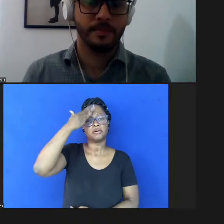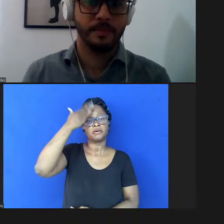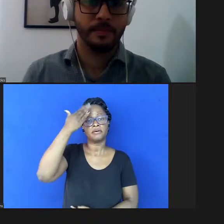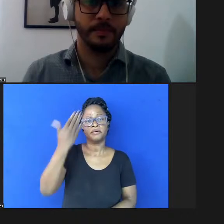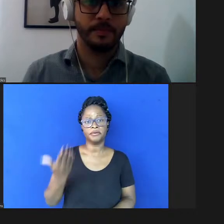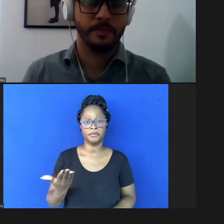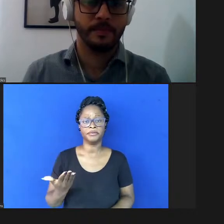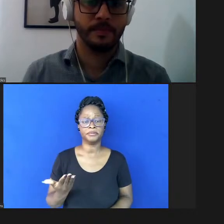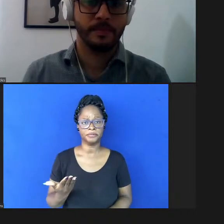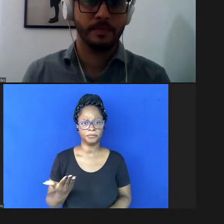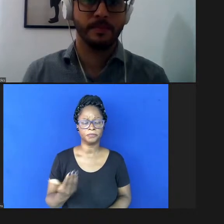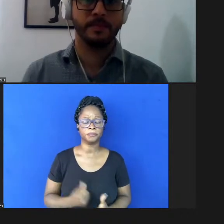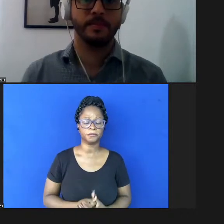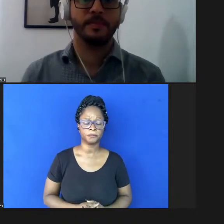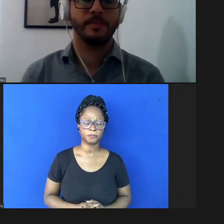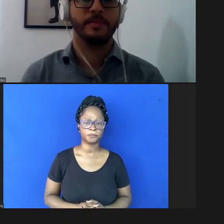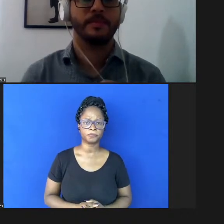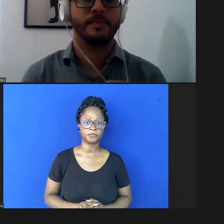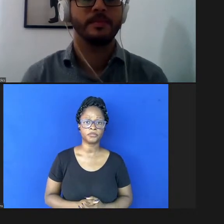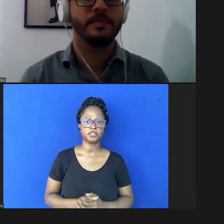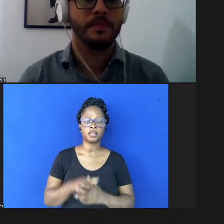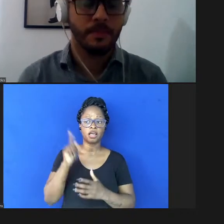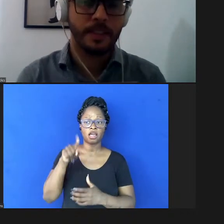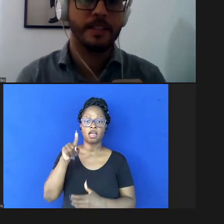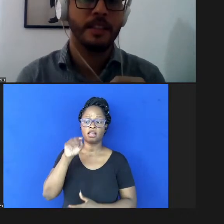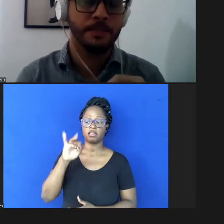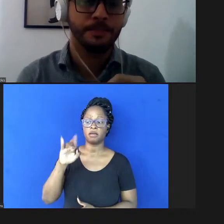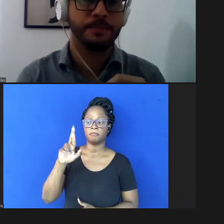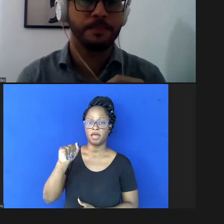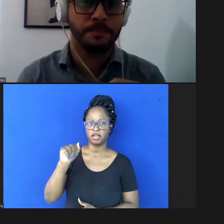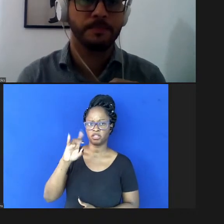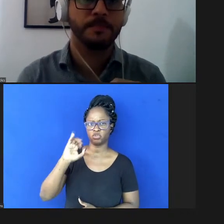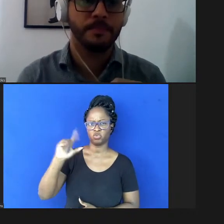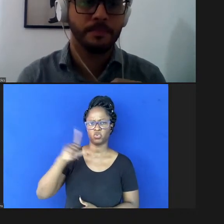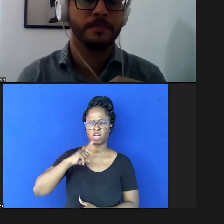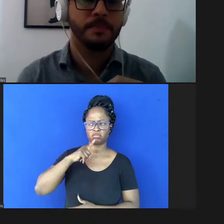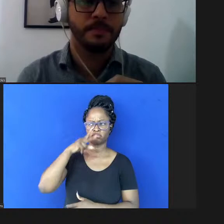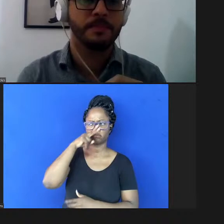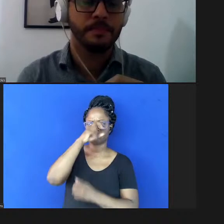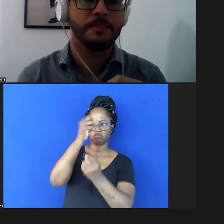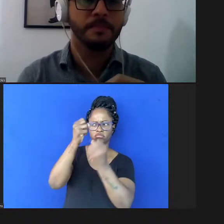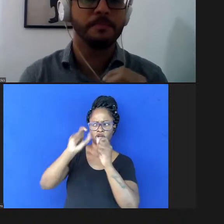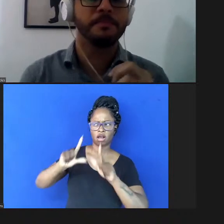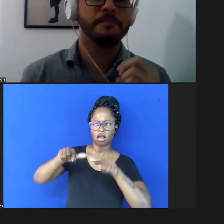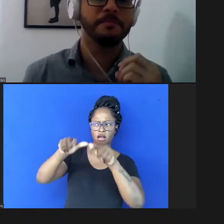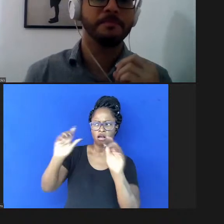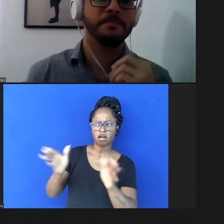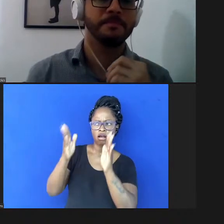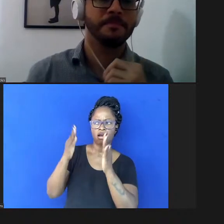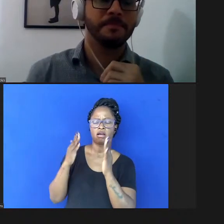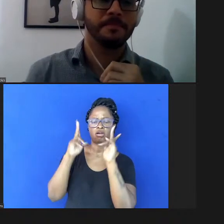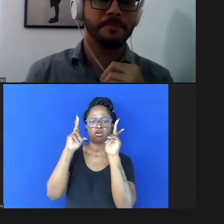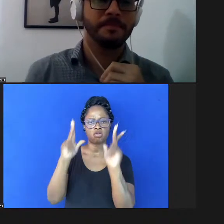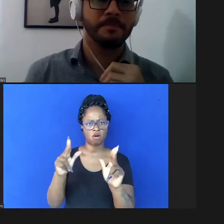América do Sul há iniciativas muito poderosas nesse sentido também então